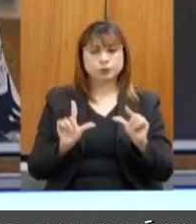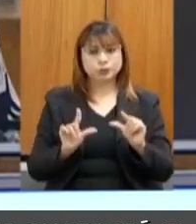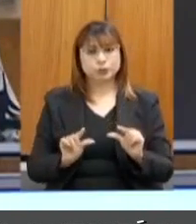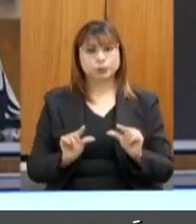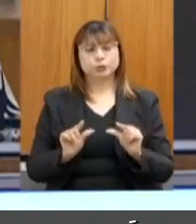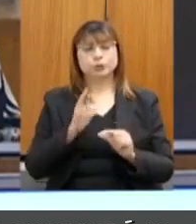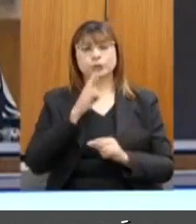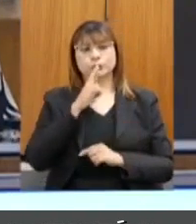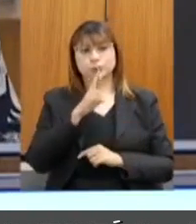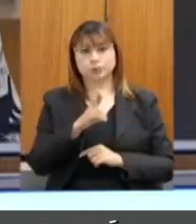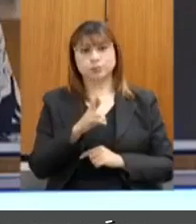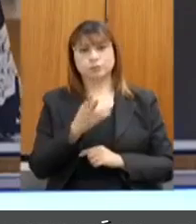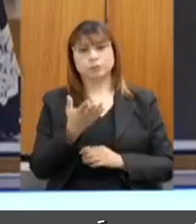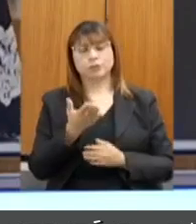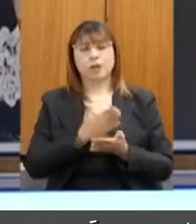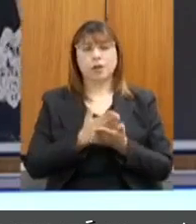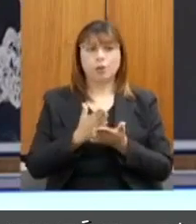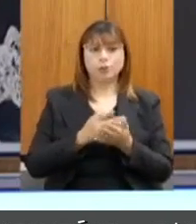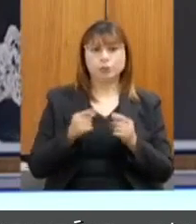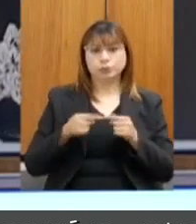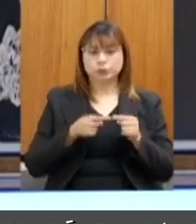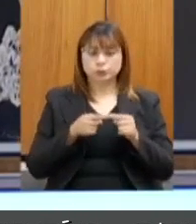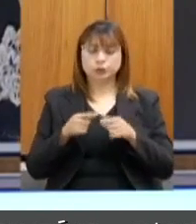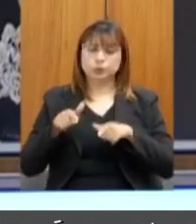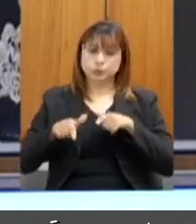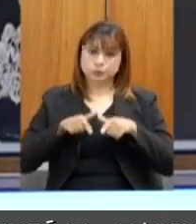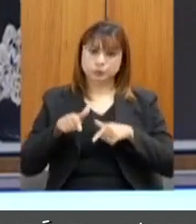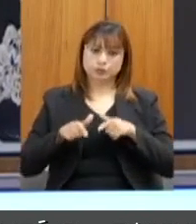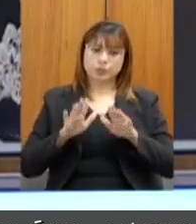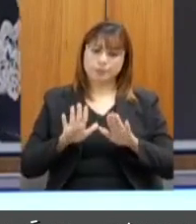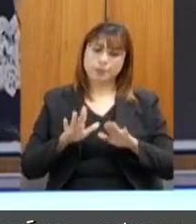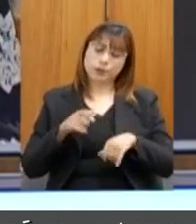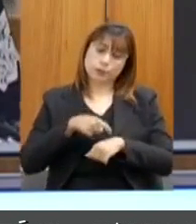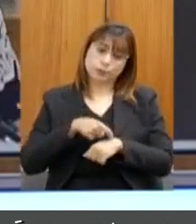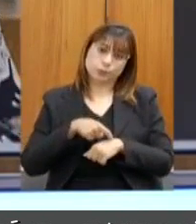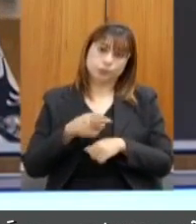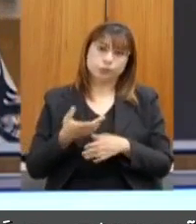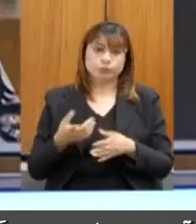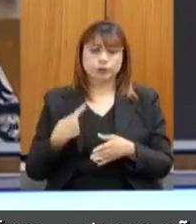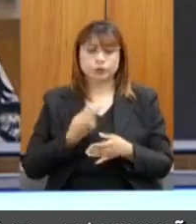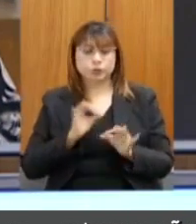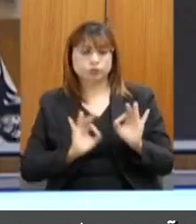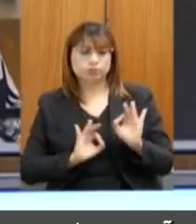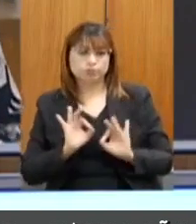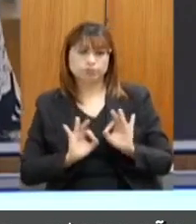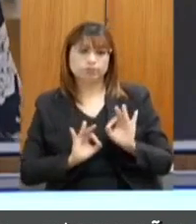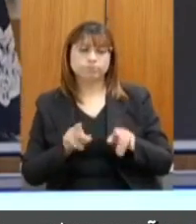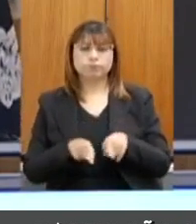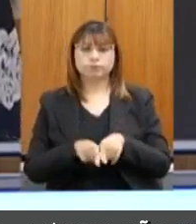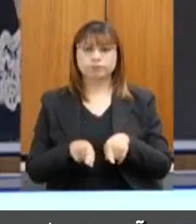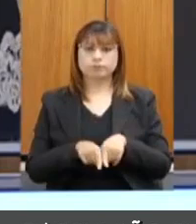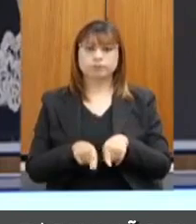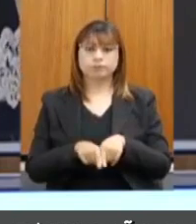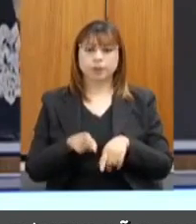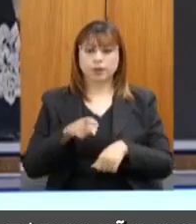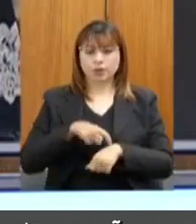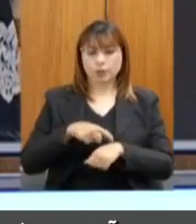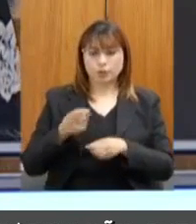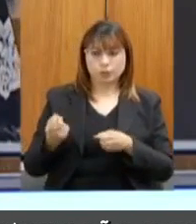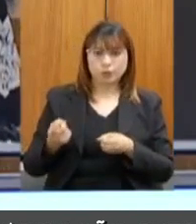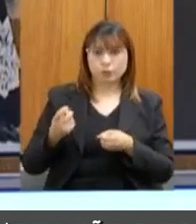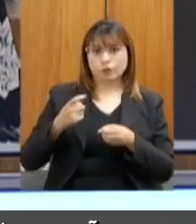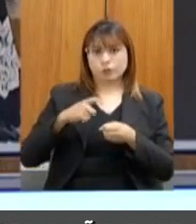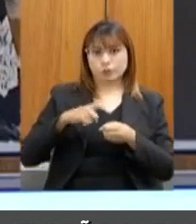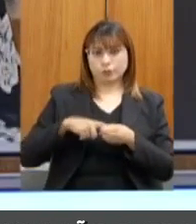resultados de alguns atos autorizativos, mas, naquele momento, também nos preparamos para, no momento da retomada,